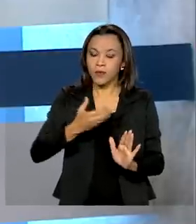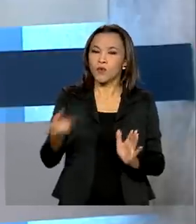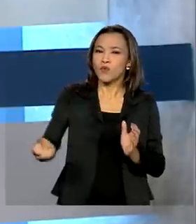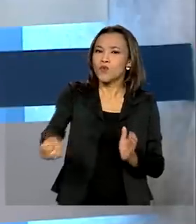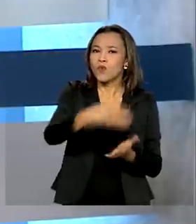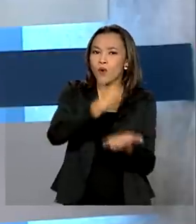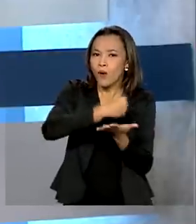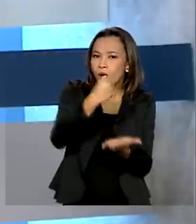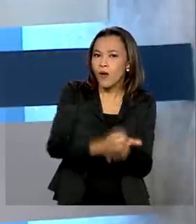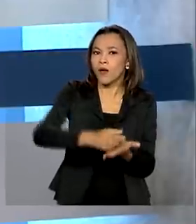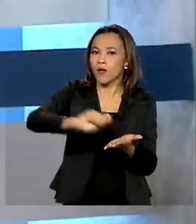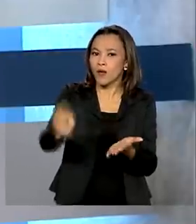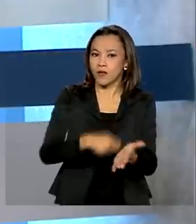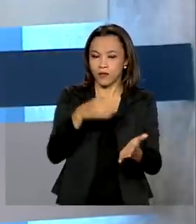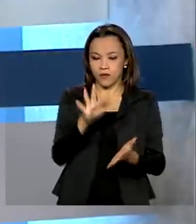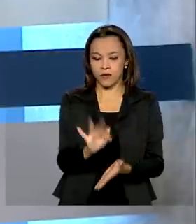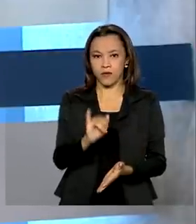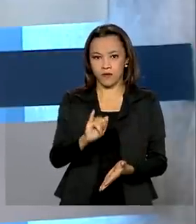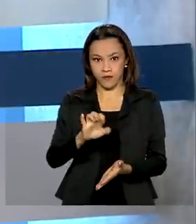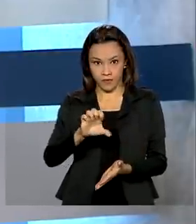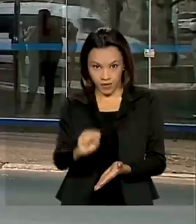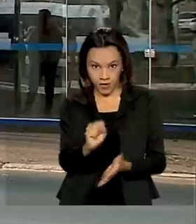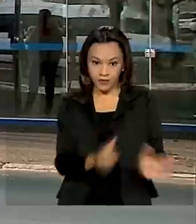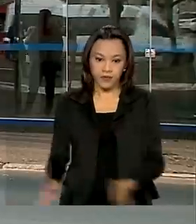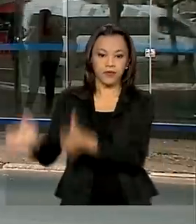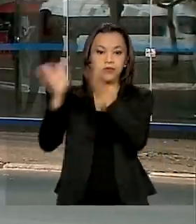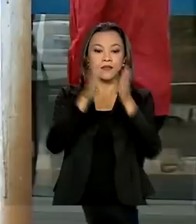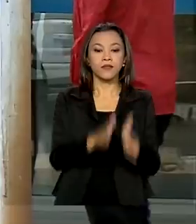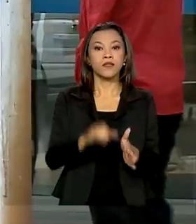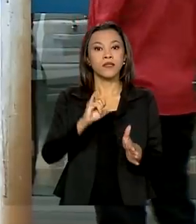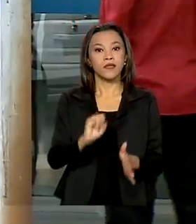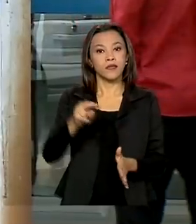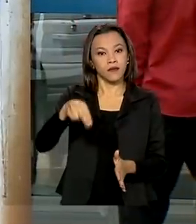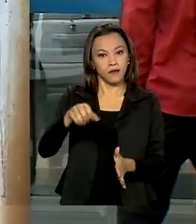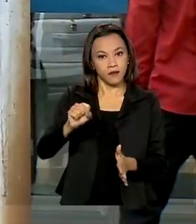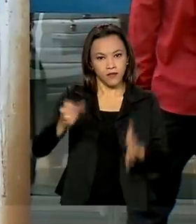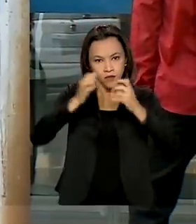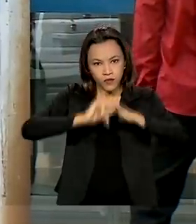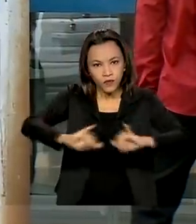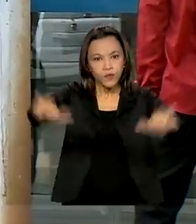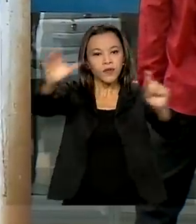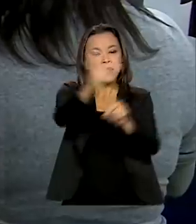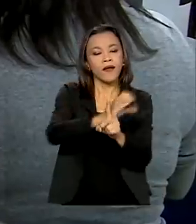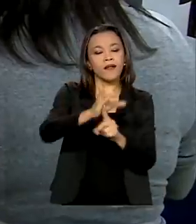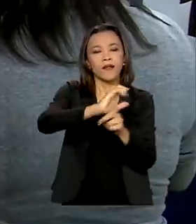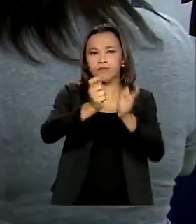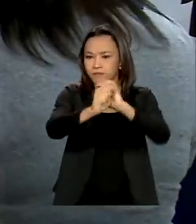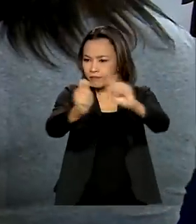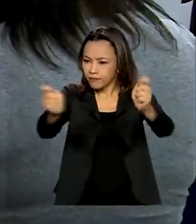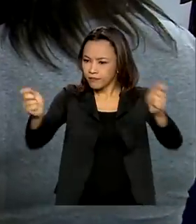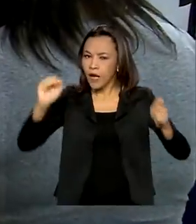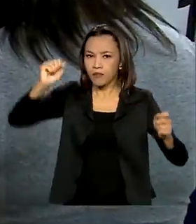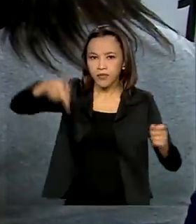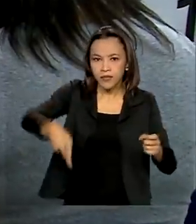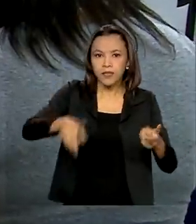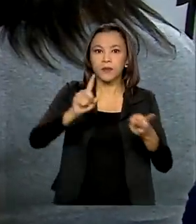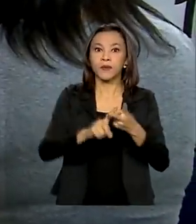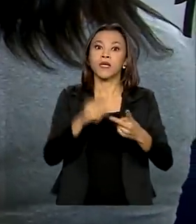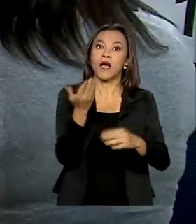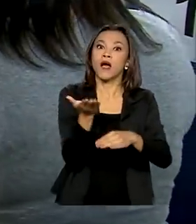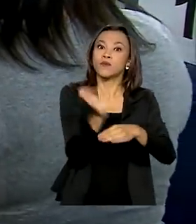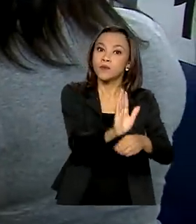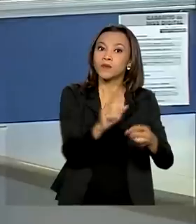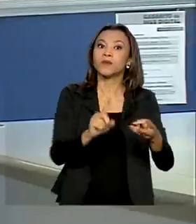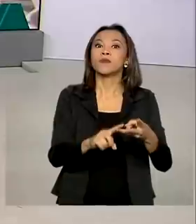Fies. E veja também, INSS divulga calendário de pagamentos de aposentadorias e benefícios para